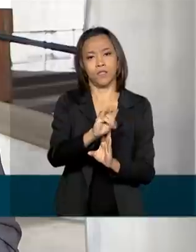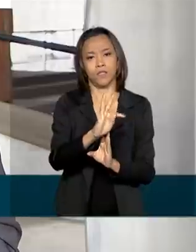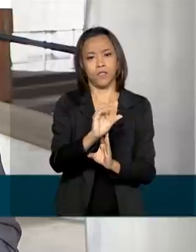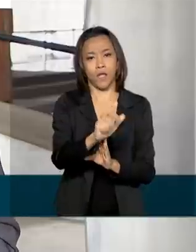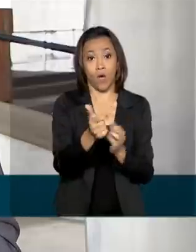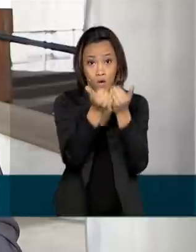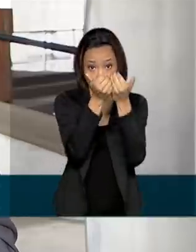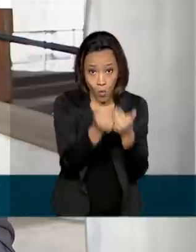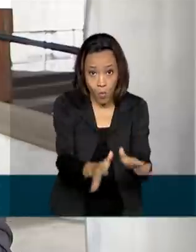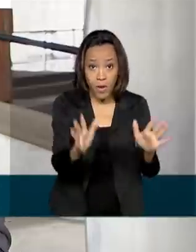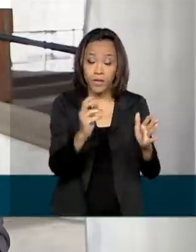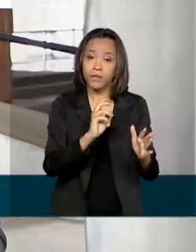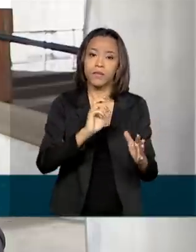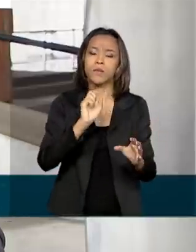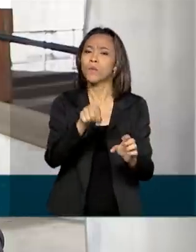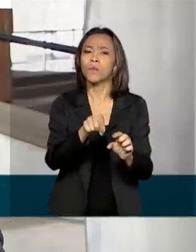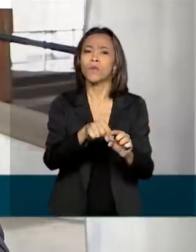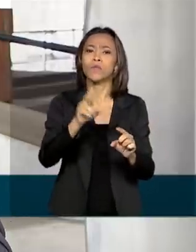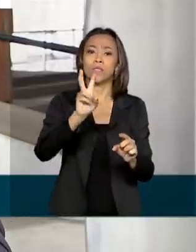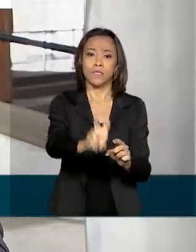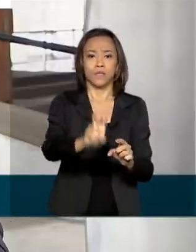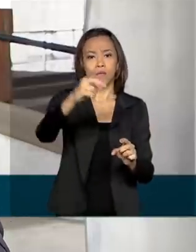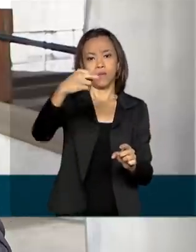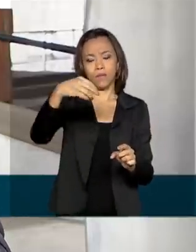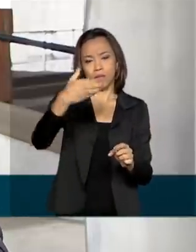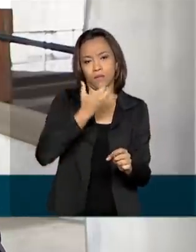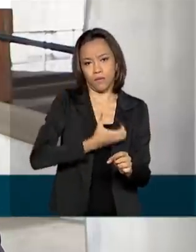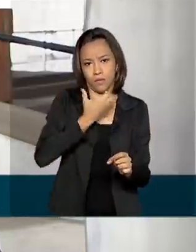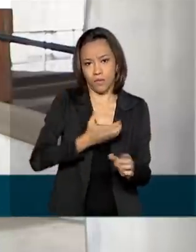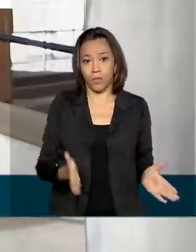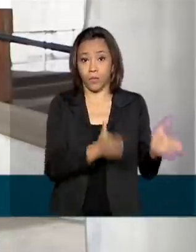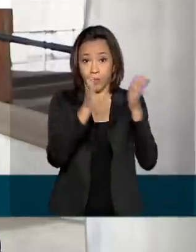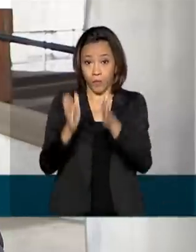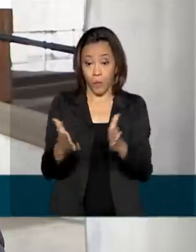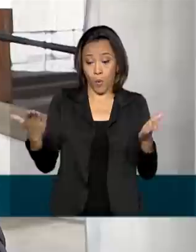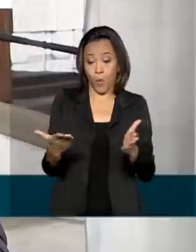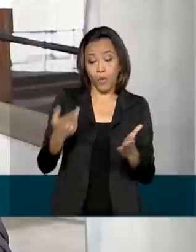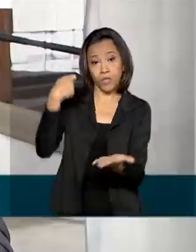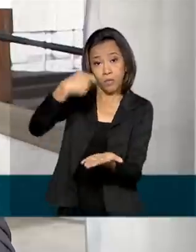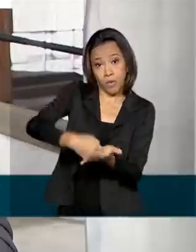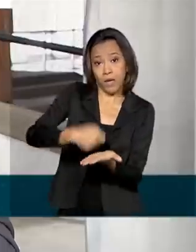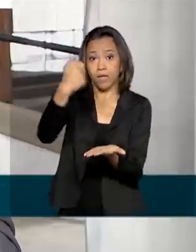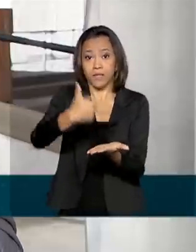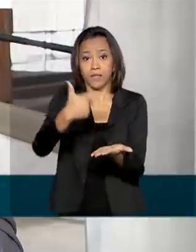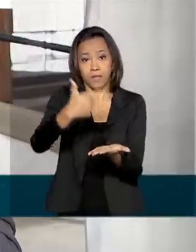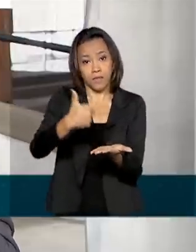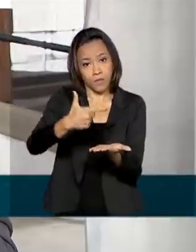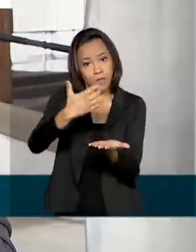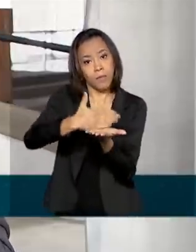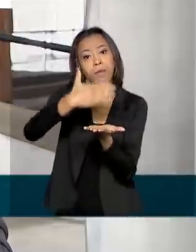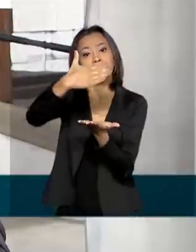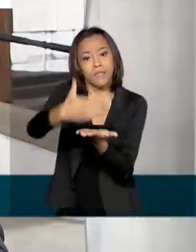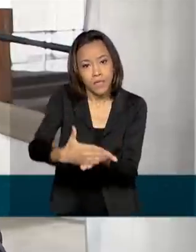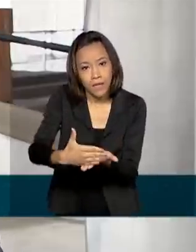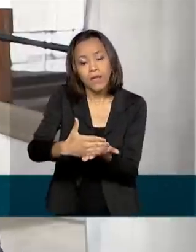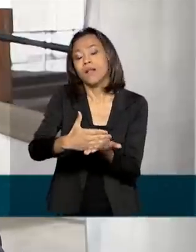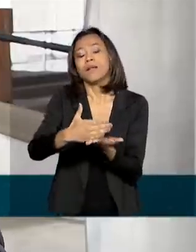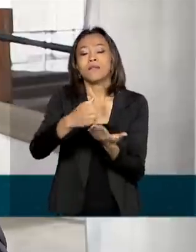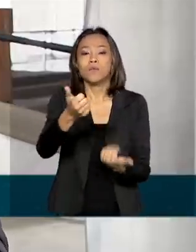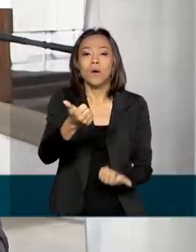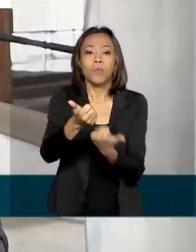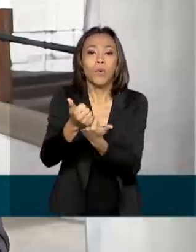do dia 5 de dezembro. E a caixa também paga hoje a segunda parcela do auxílio extensão de R$ 300